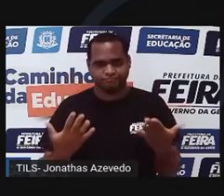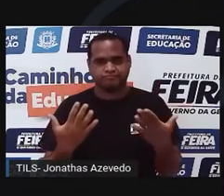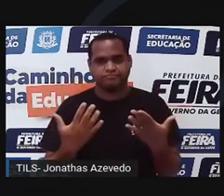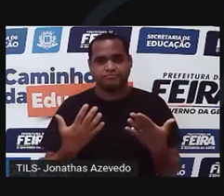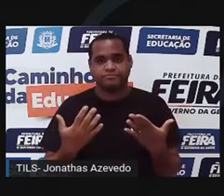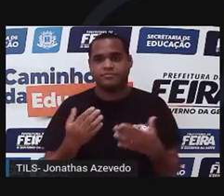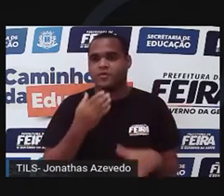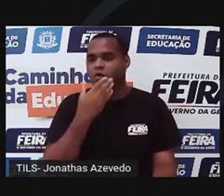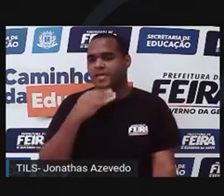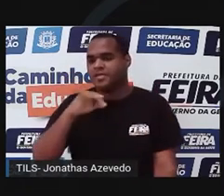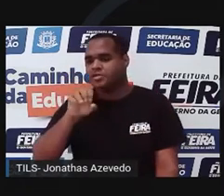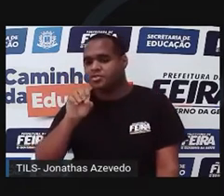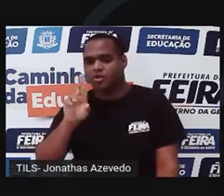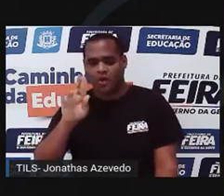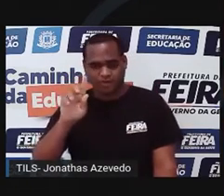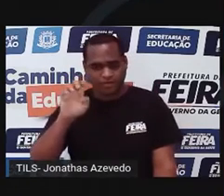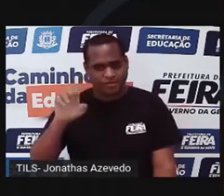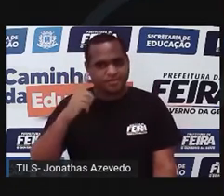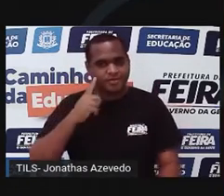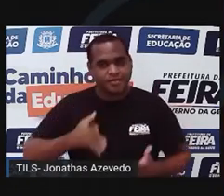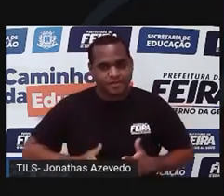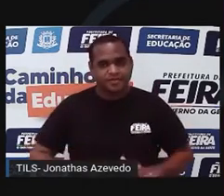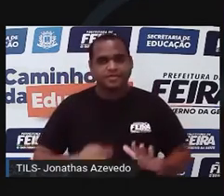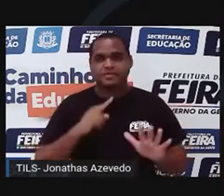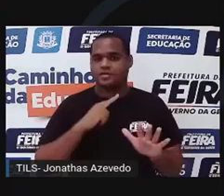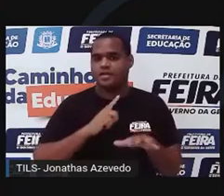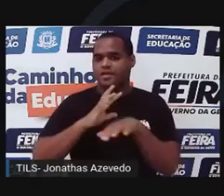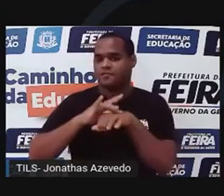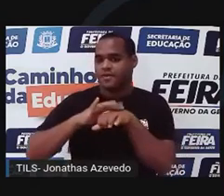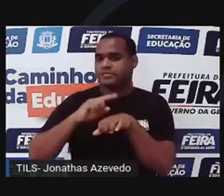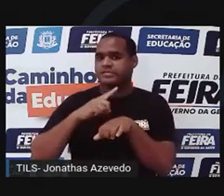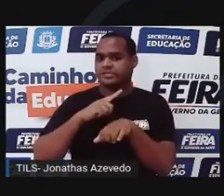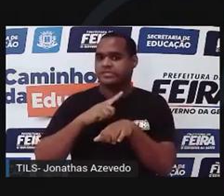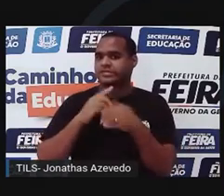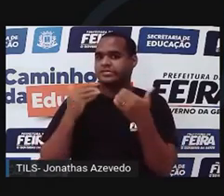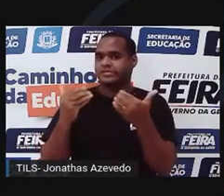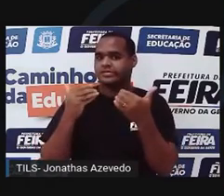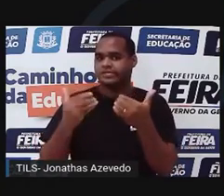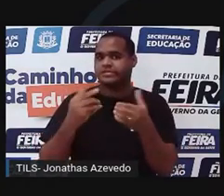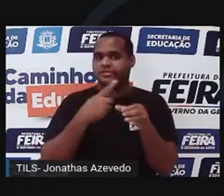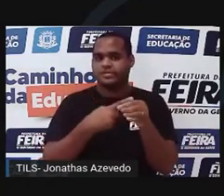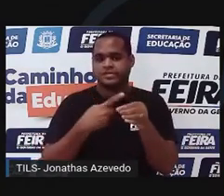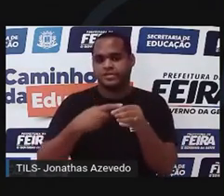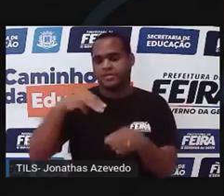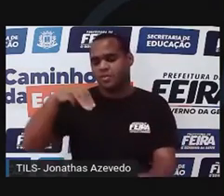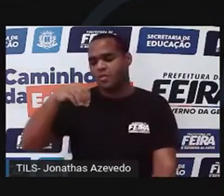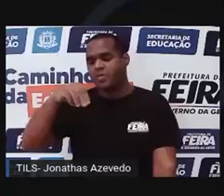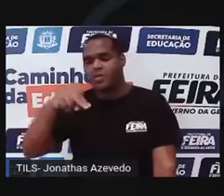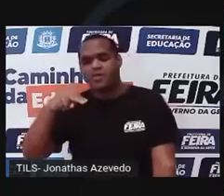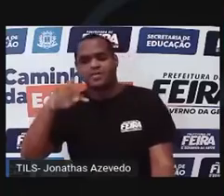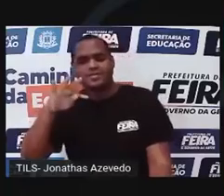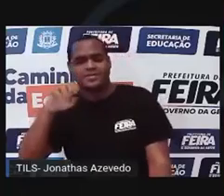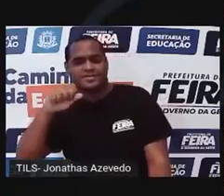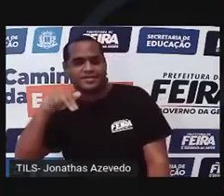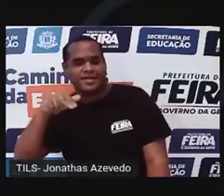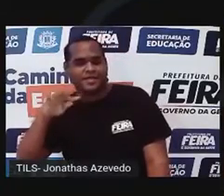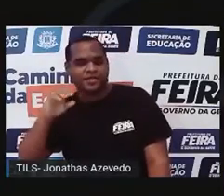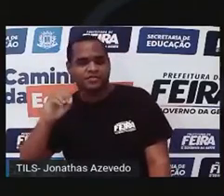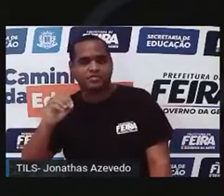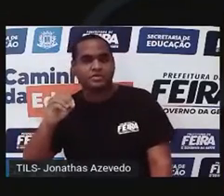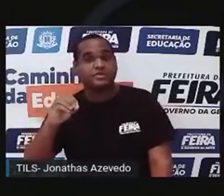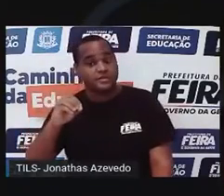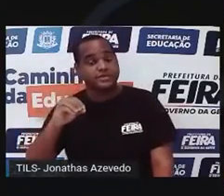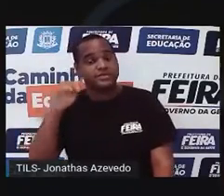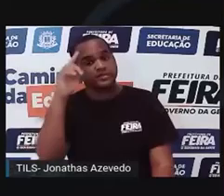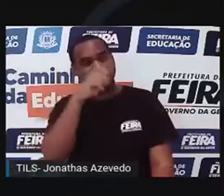Quando Jorge nasceu, os pais logo perceberam sinais de uma doença temida na zona rural de Monte Santo, interior da Bahia. Um mal desconhecido